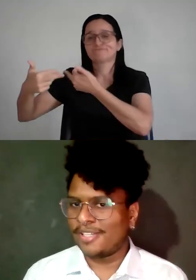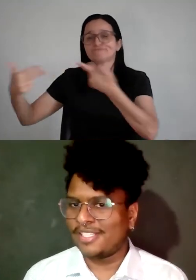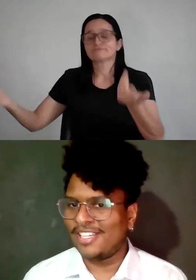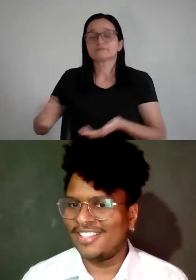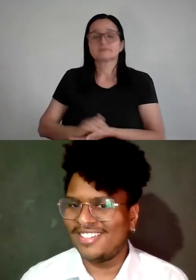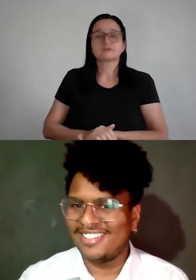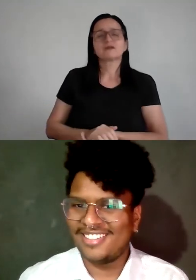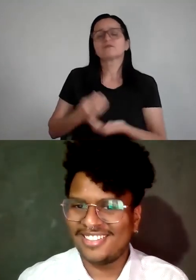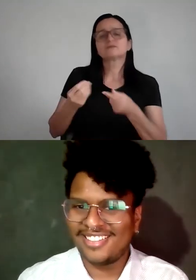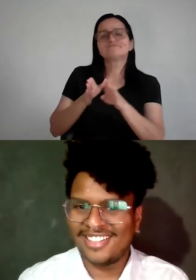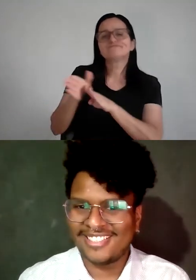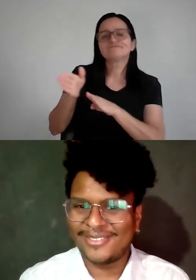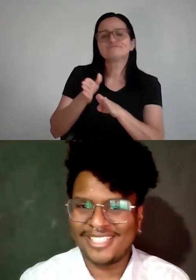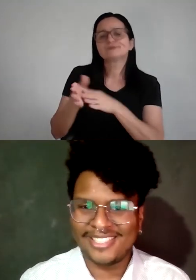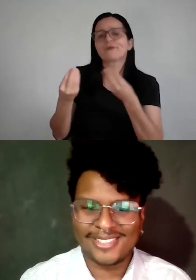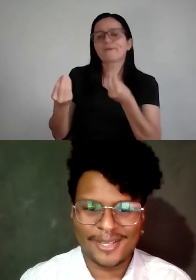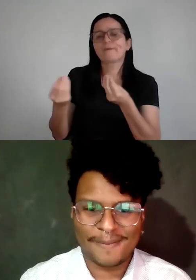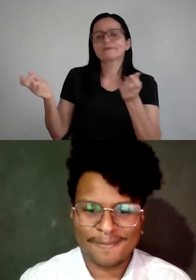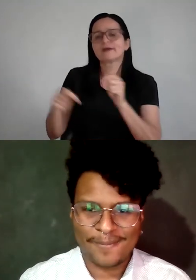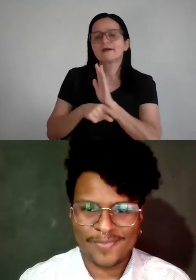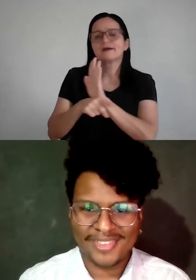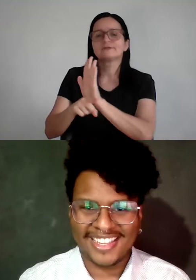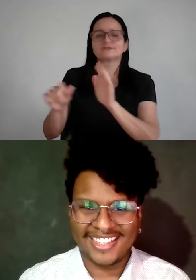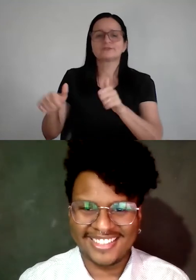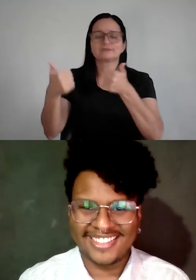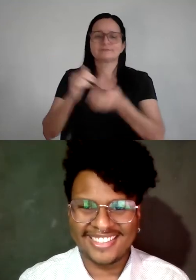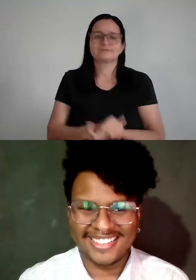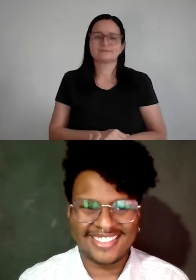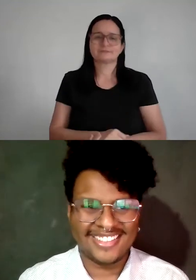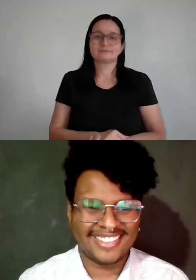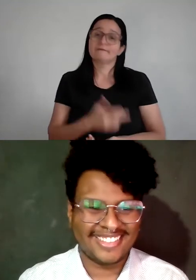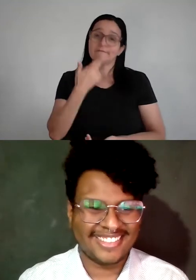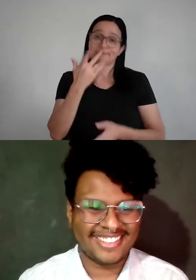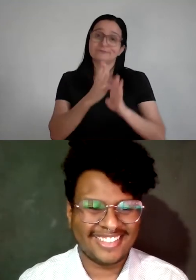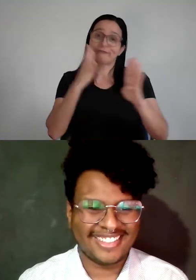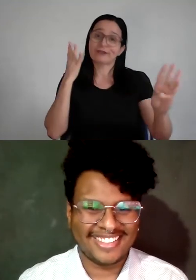que você possa fazer em relação a isso? Entra na fila, entra na fila, pô.